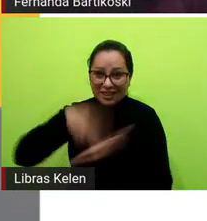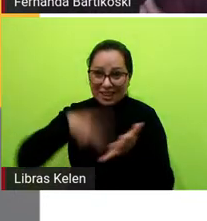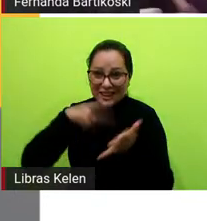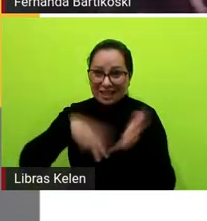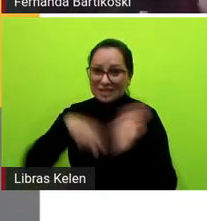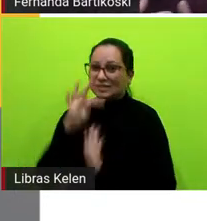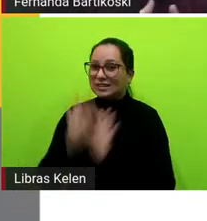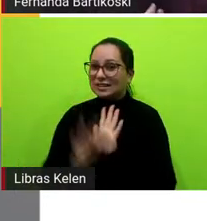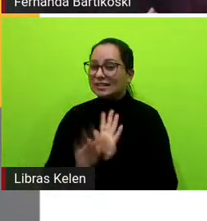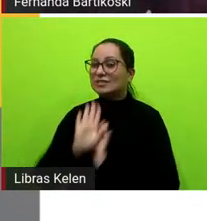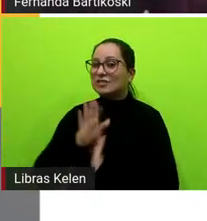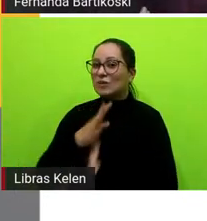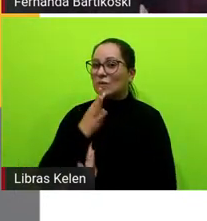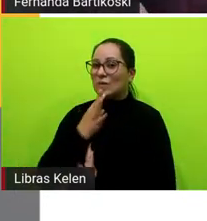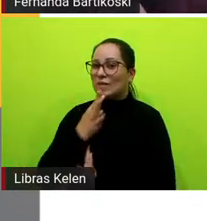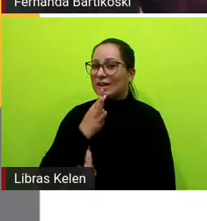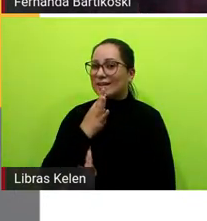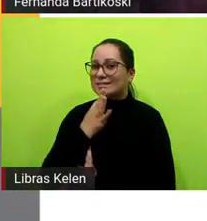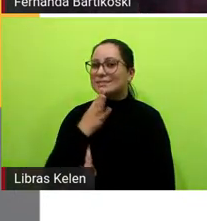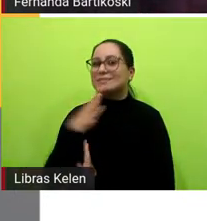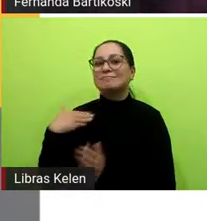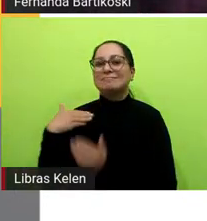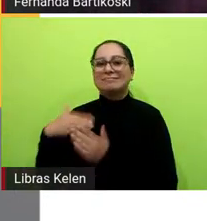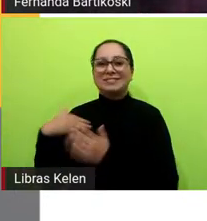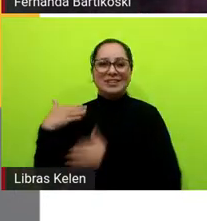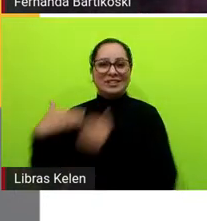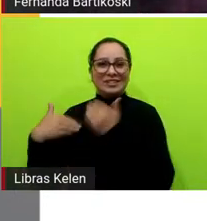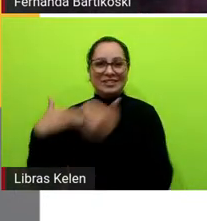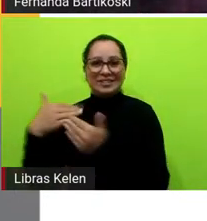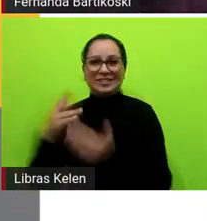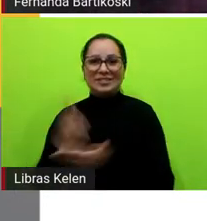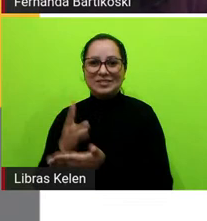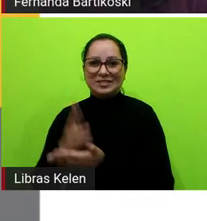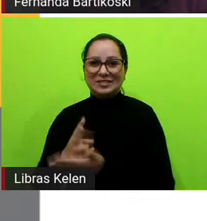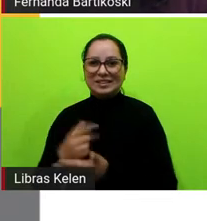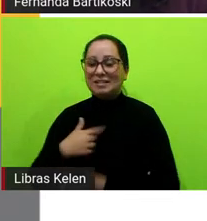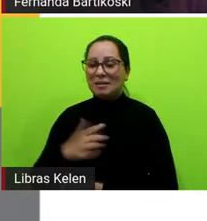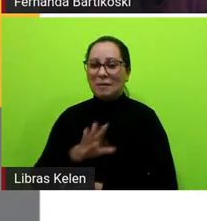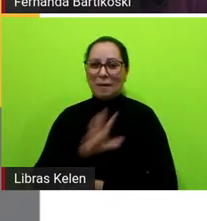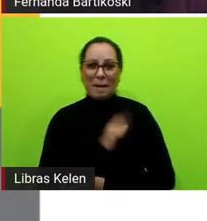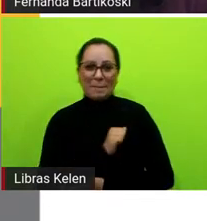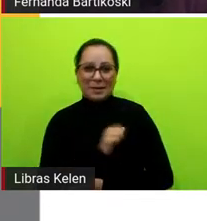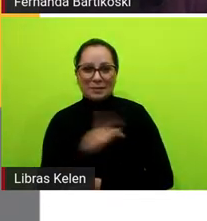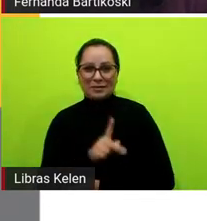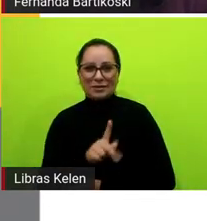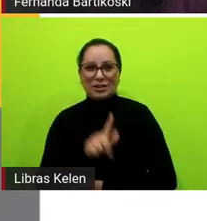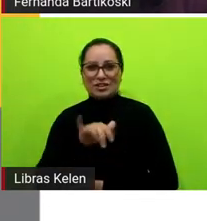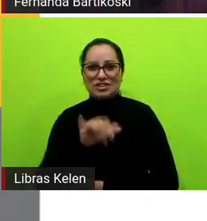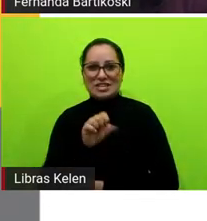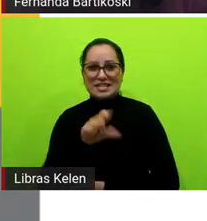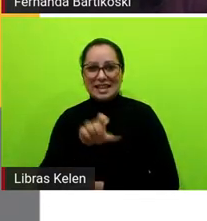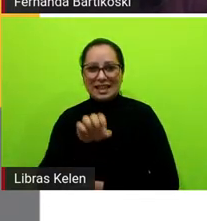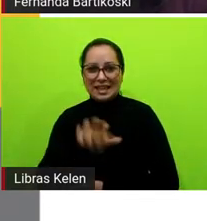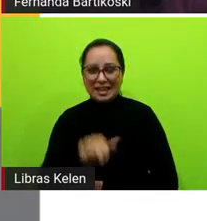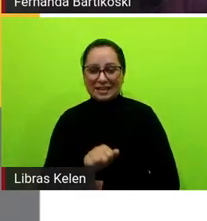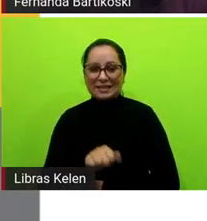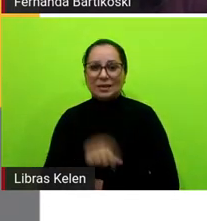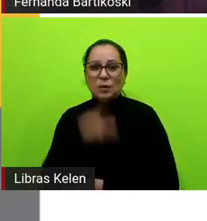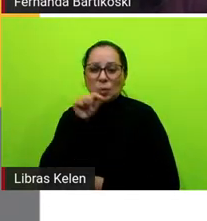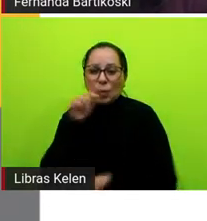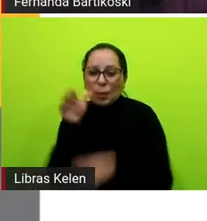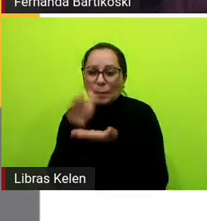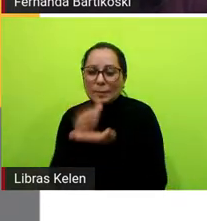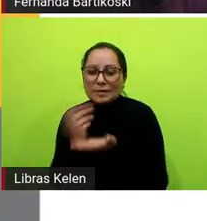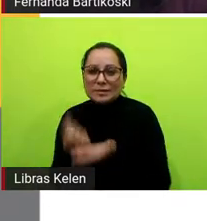mas vamos adiante então amei isso da professora Girlene um pinto estranho porque a